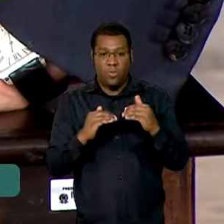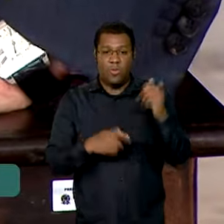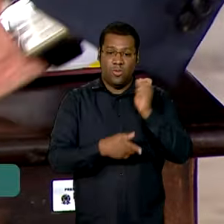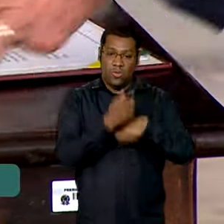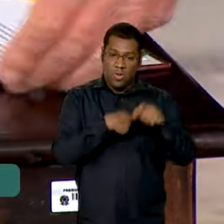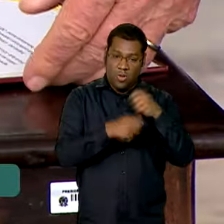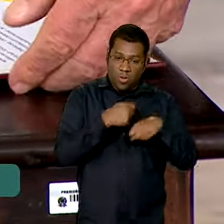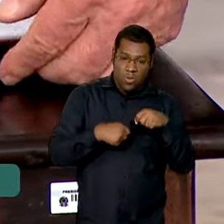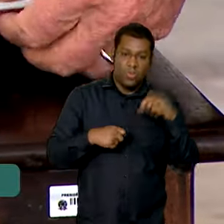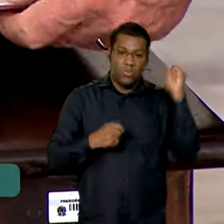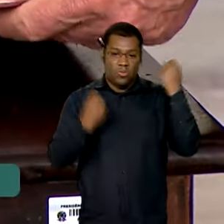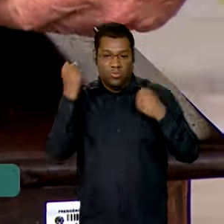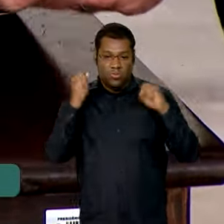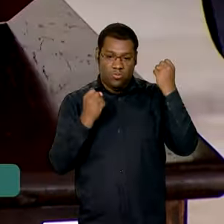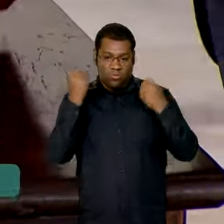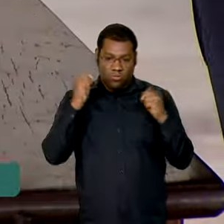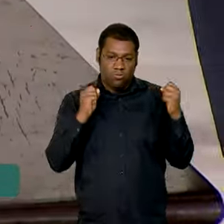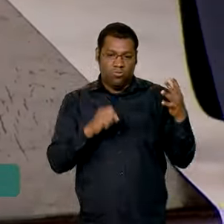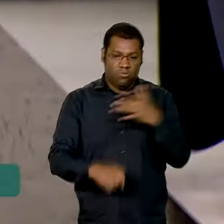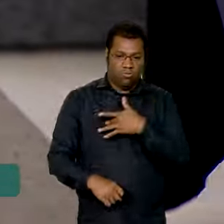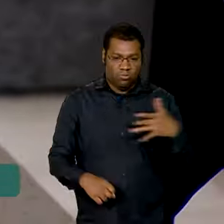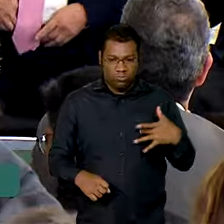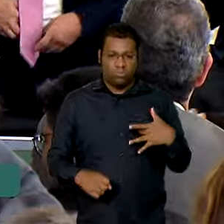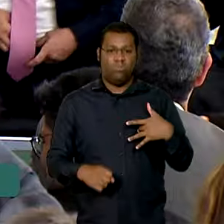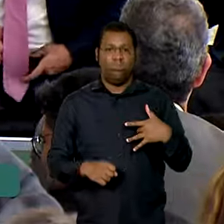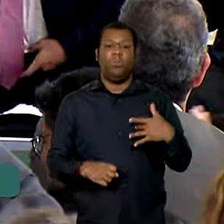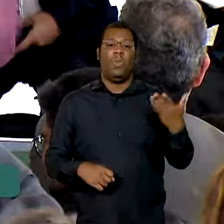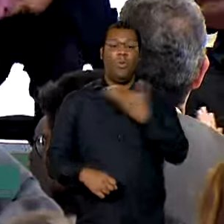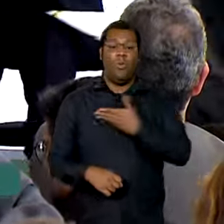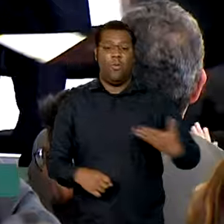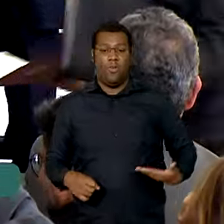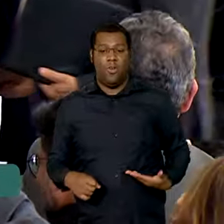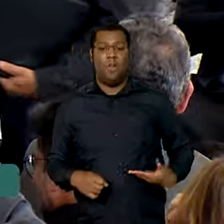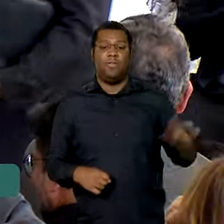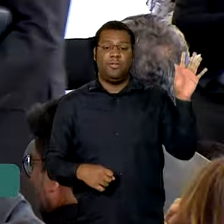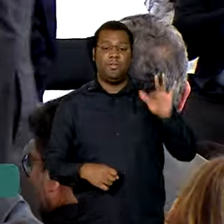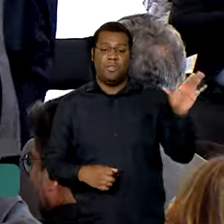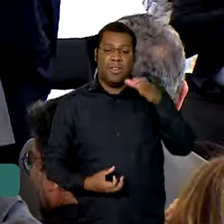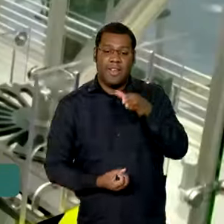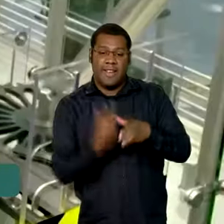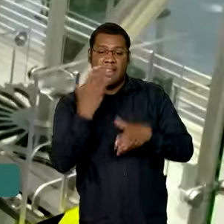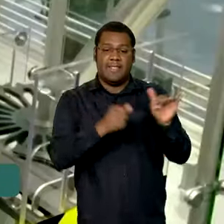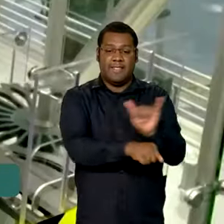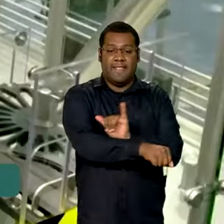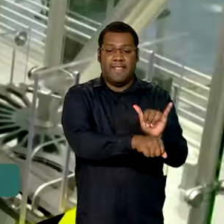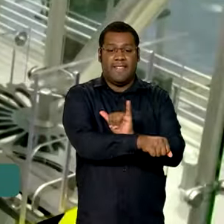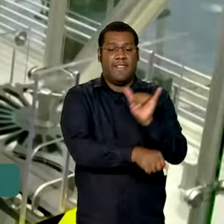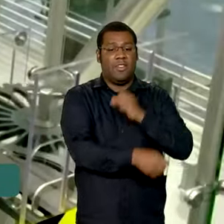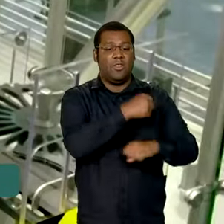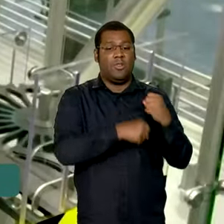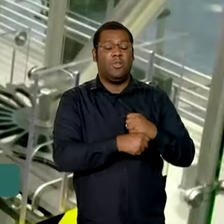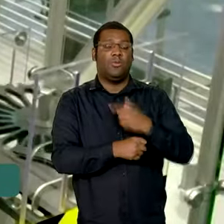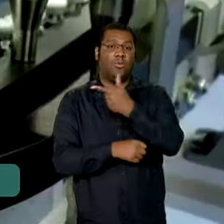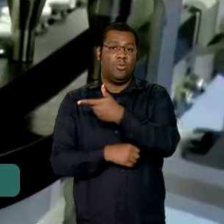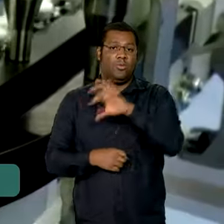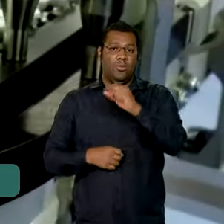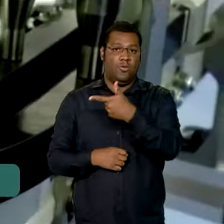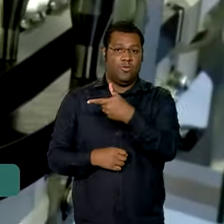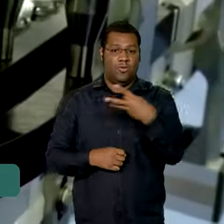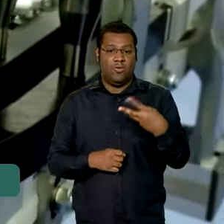Econômico-Industrial da Saúde, lançada pelo governo federal no ano passado, tem como objetivo